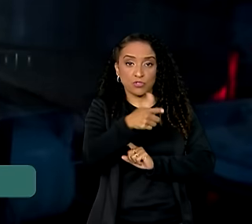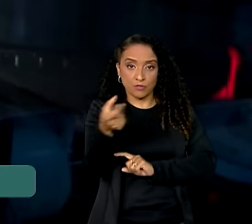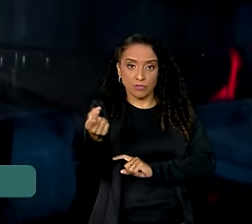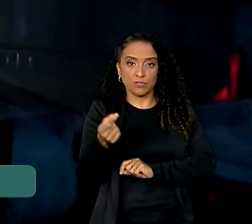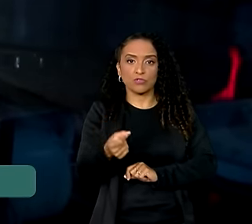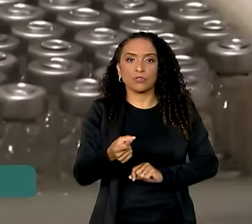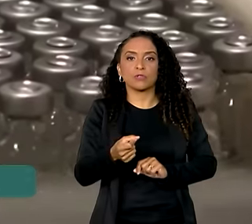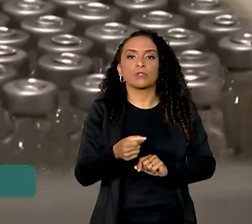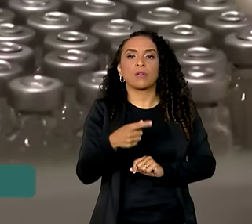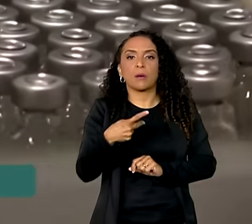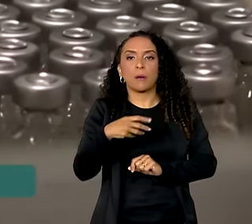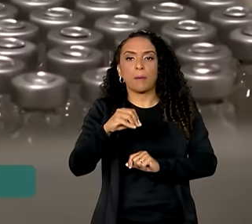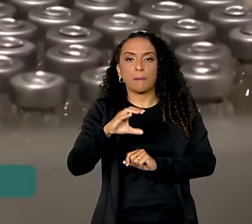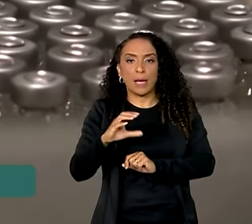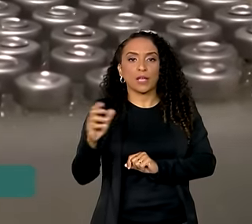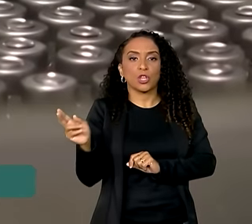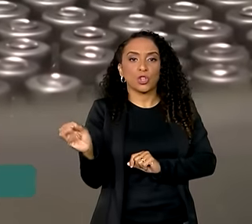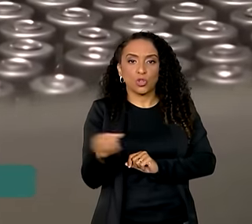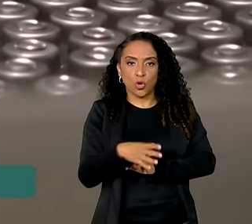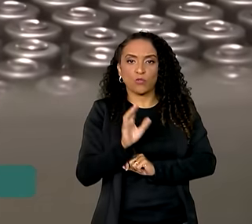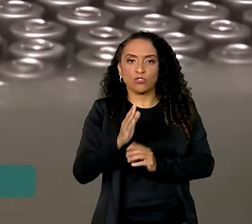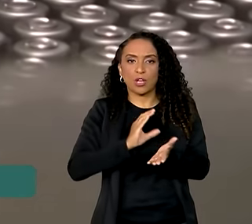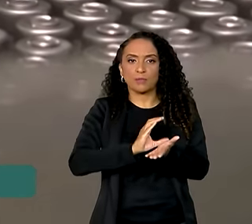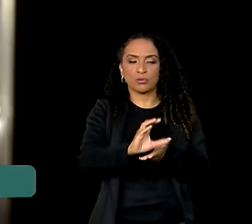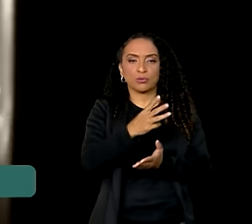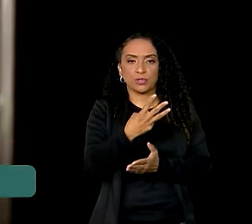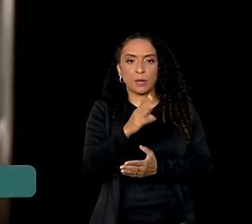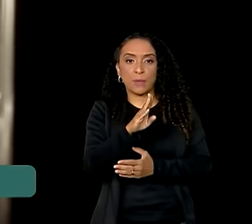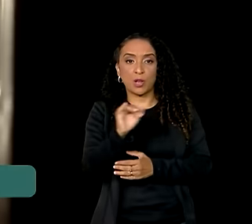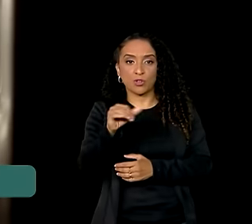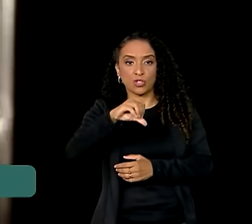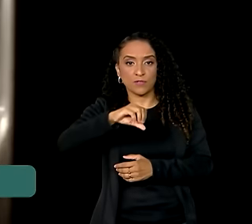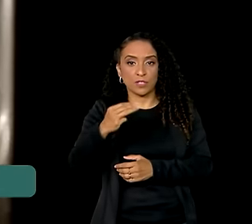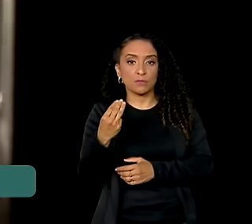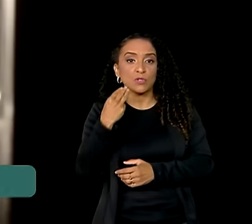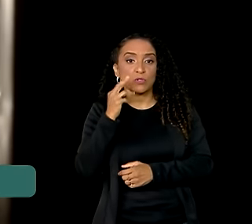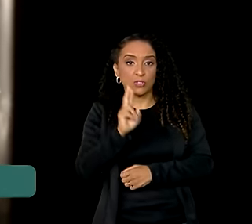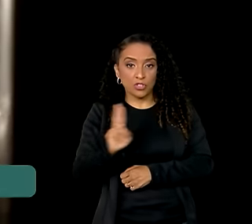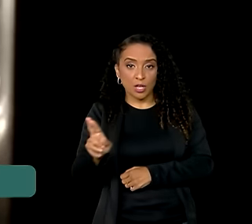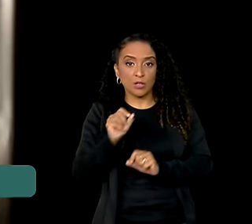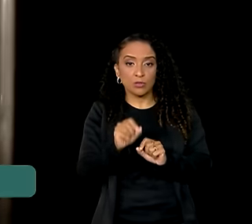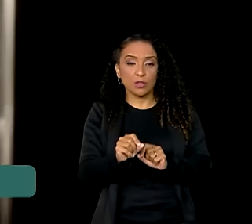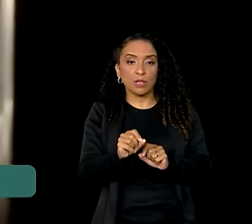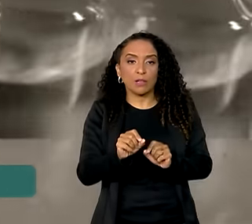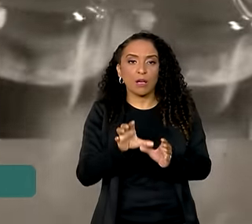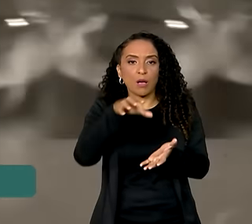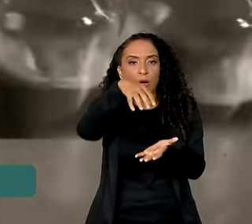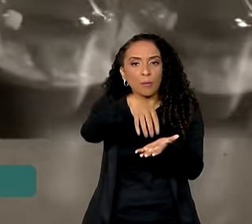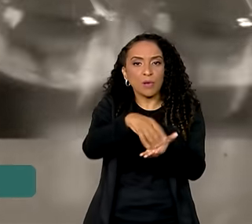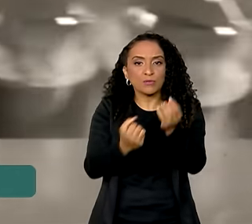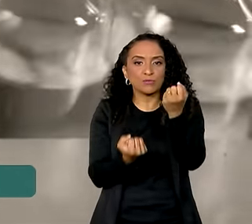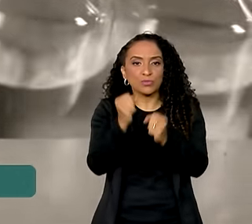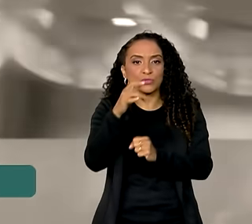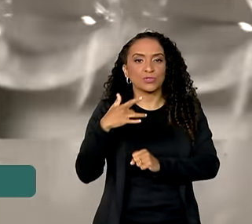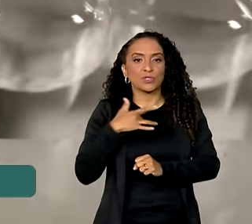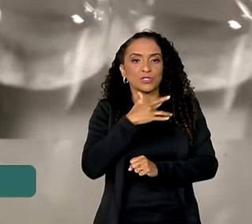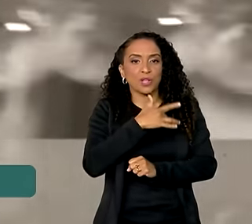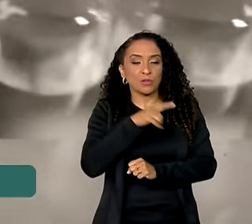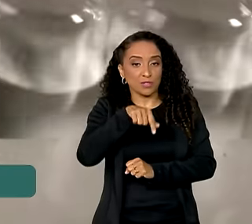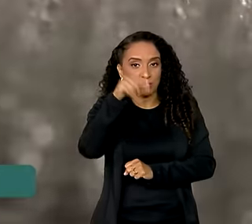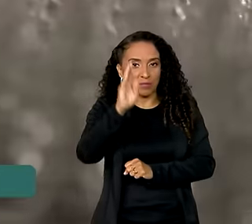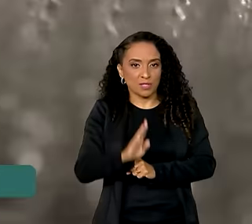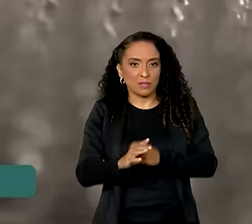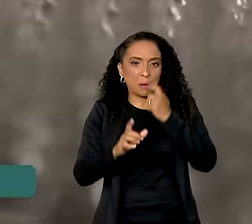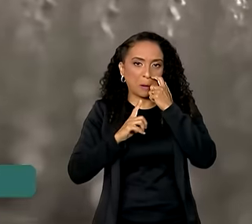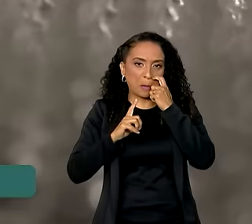G20. O novo PAC já direcionou 3 bilhões e 900 milhões de reais para o Complexo Industrial da Saúde no